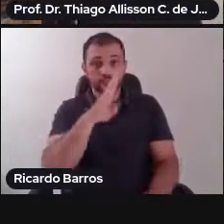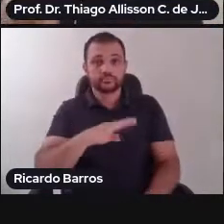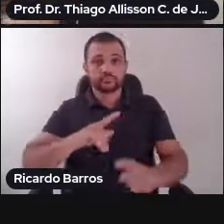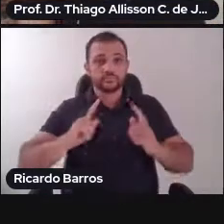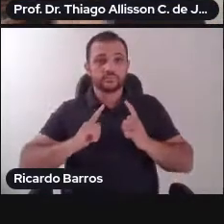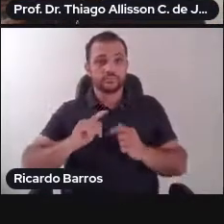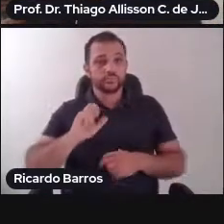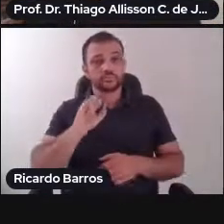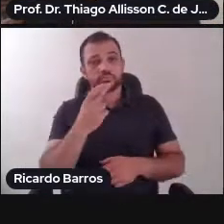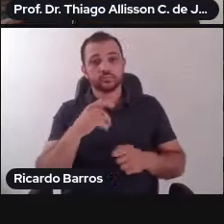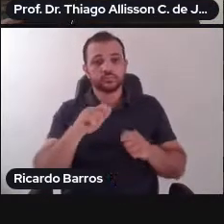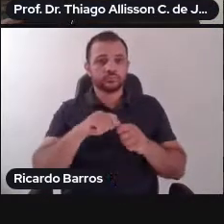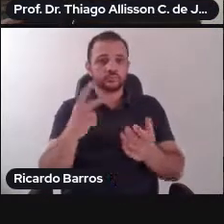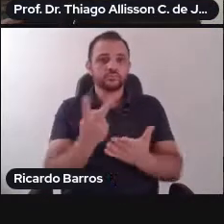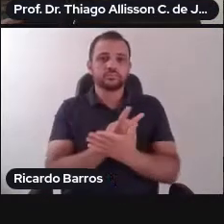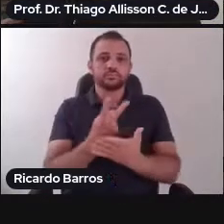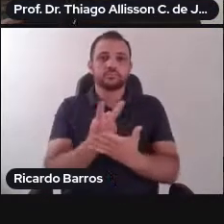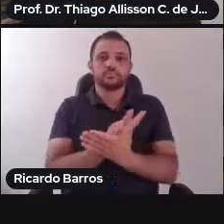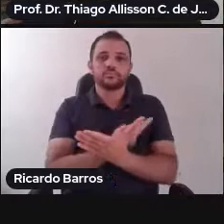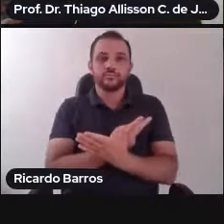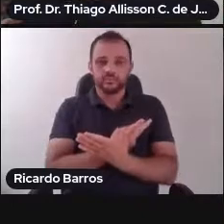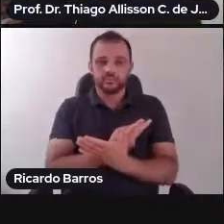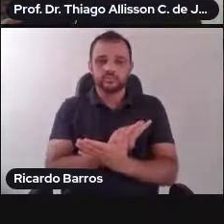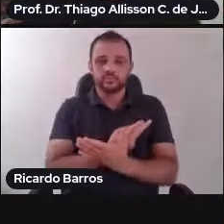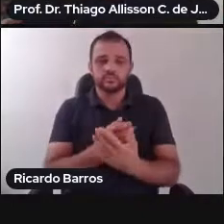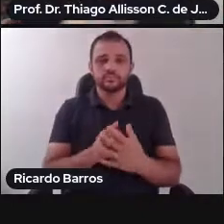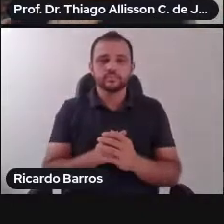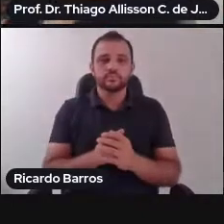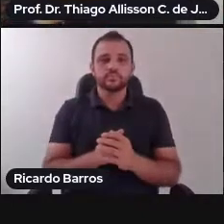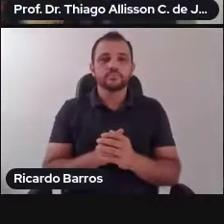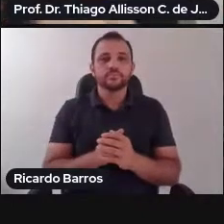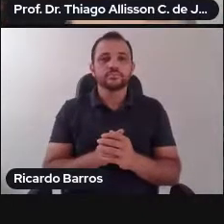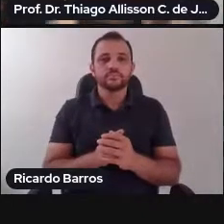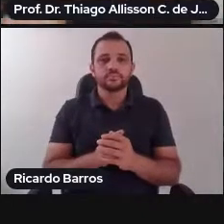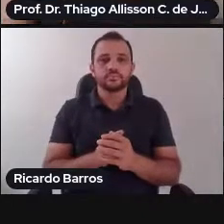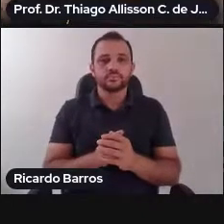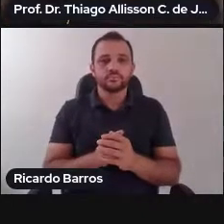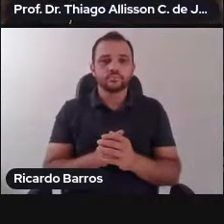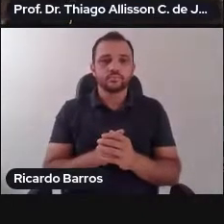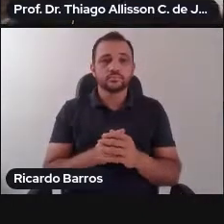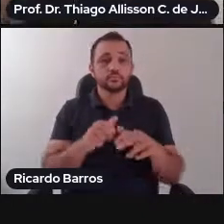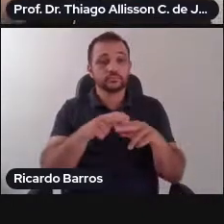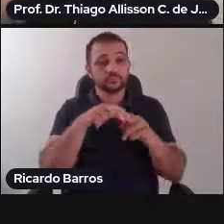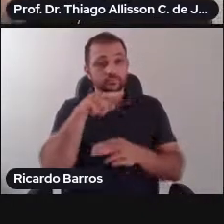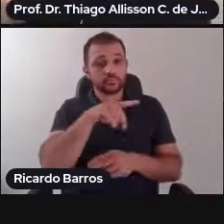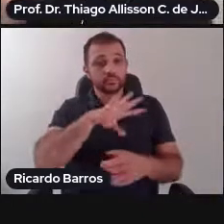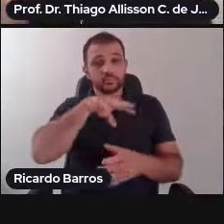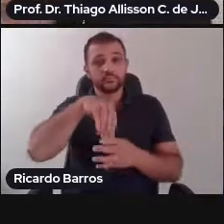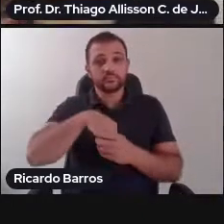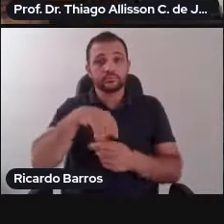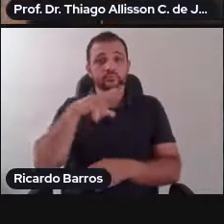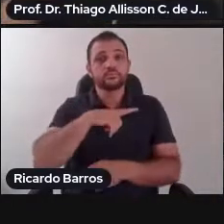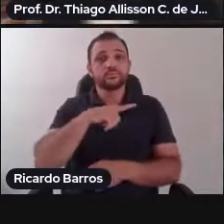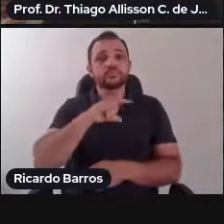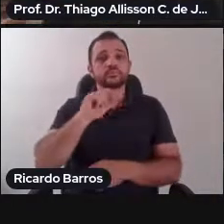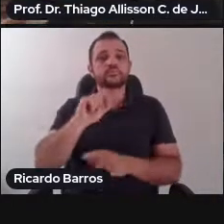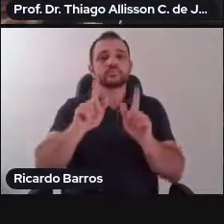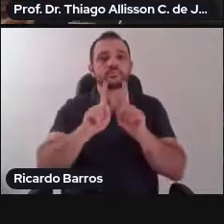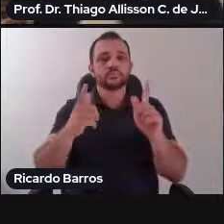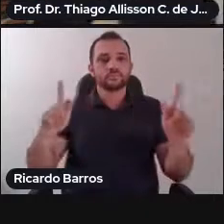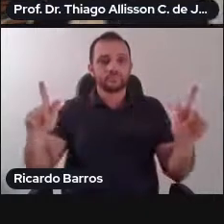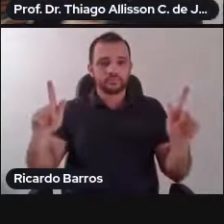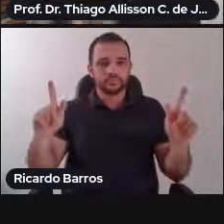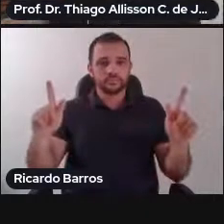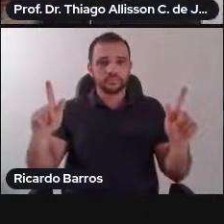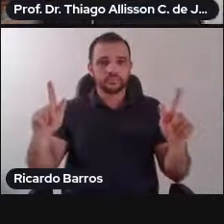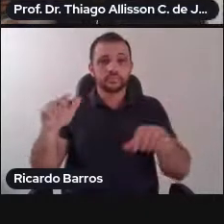feito, ou faz, pois, aquém. É nesse contexto, então, que nós temos uma grande gramática e tal qual, Ricardo,